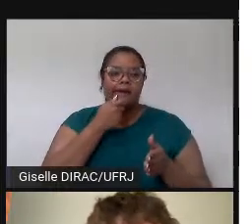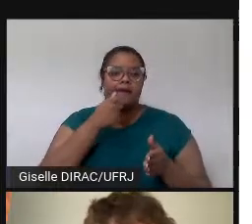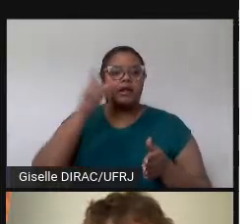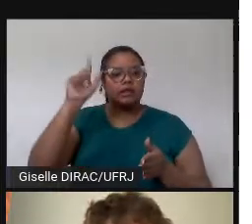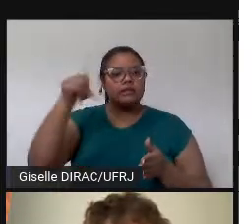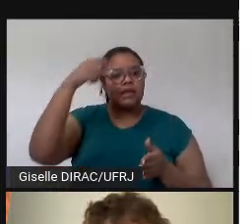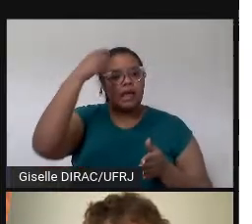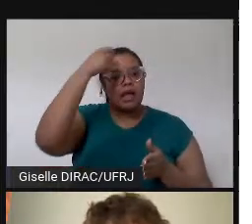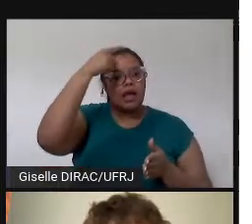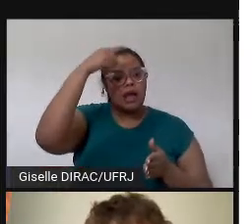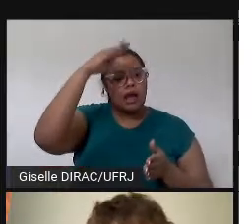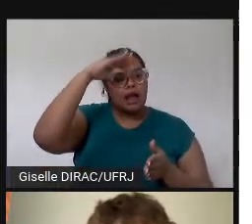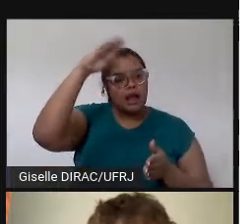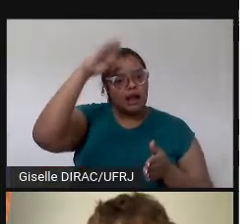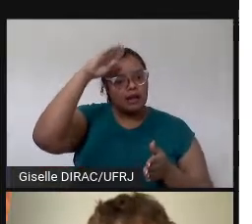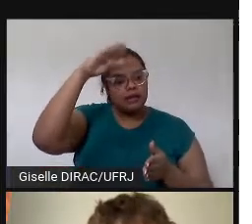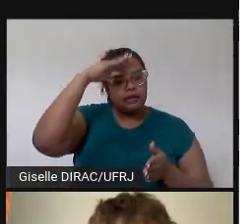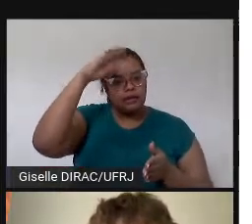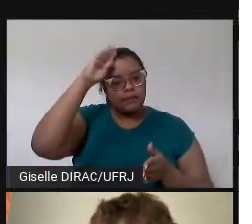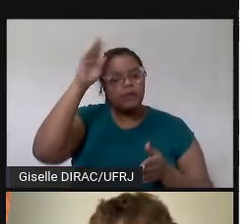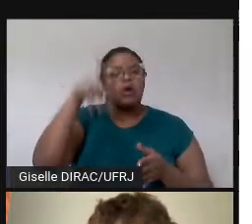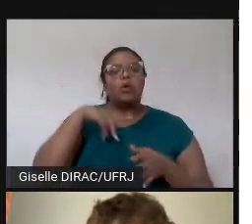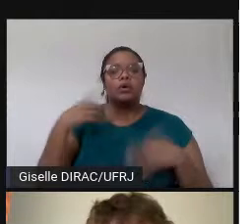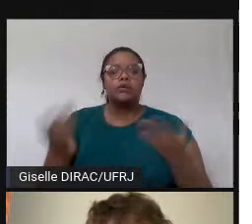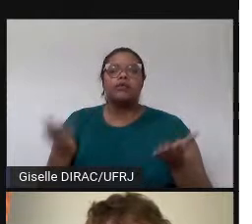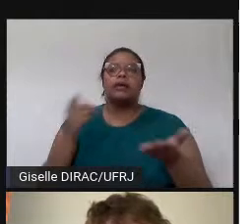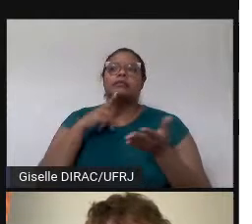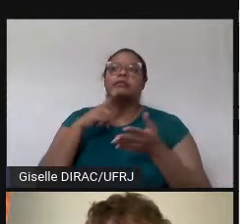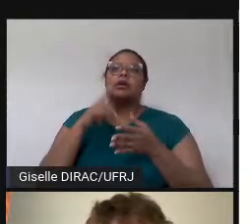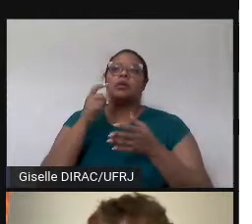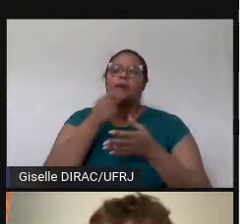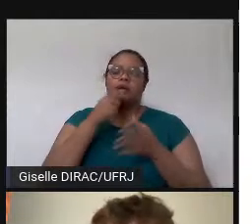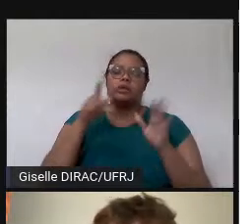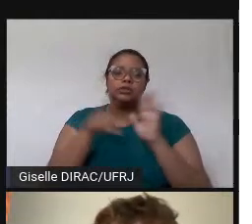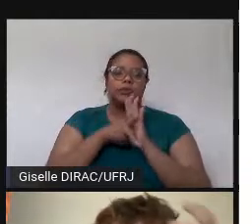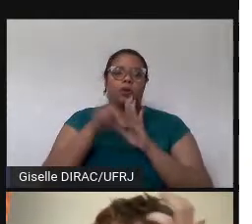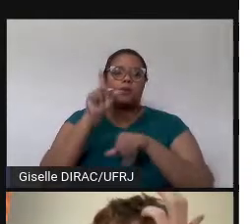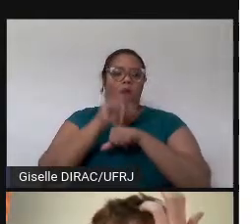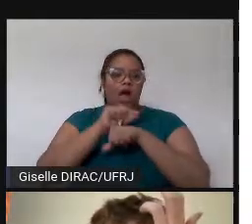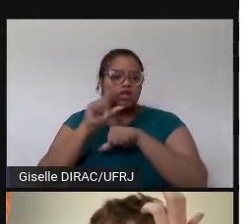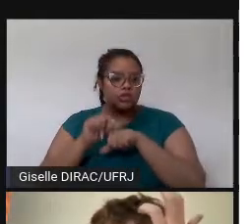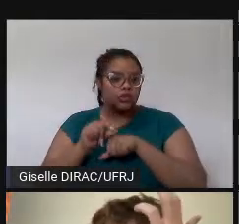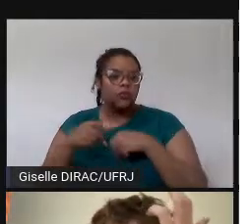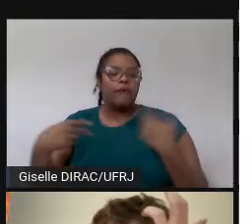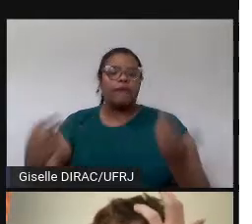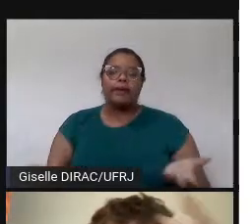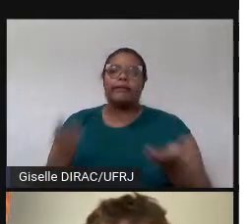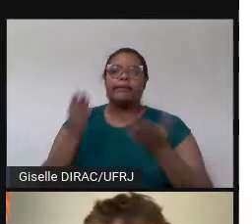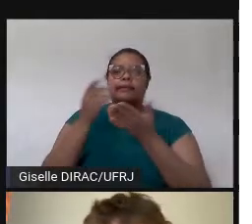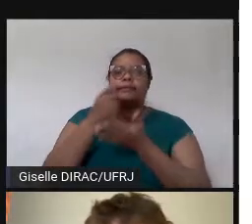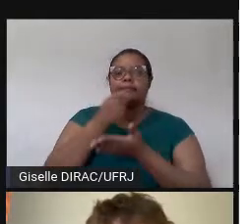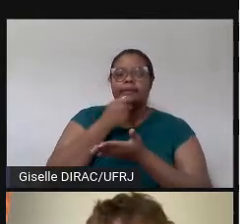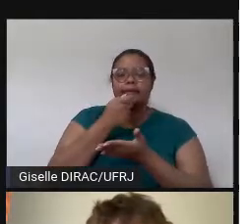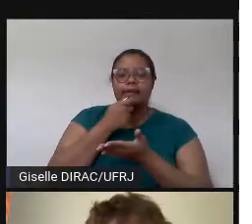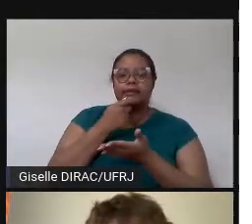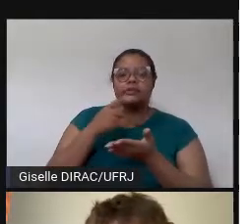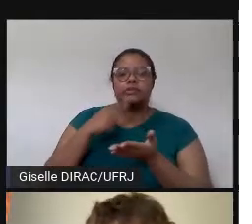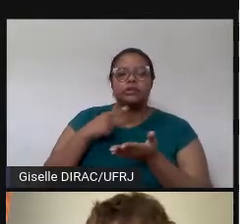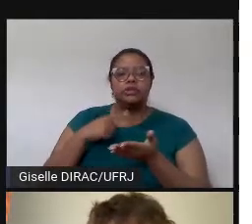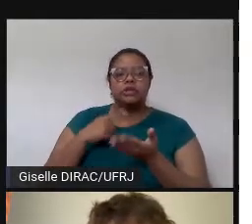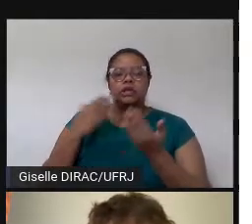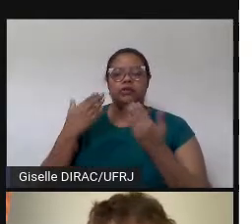Que é o inglês que a gente vai precisar, que vai aparecer em artigos, ou inglês que vai aparecer em, por exemplo,